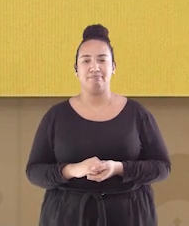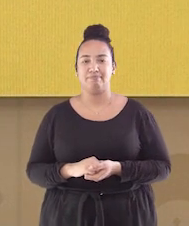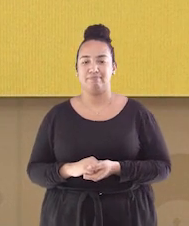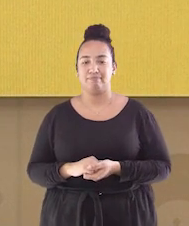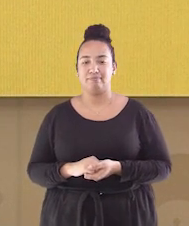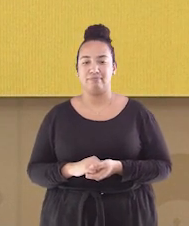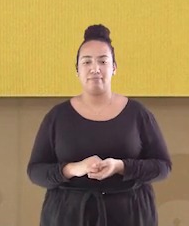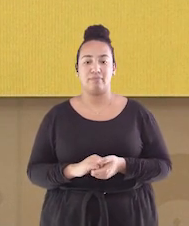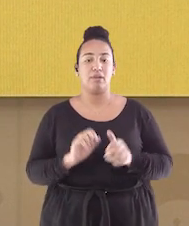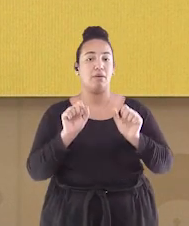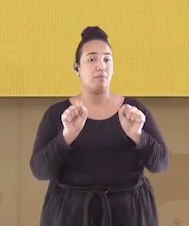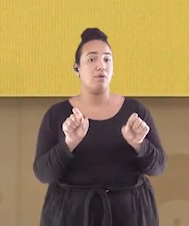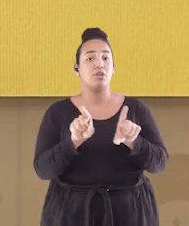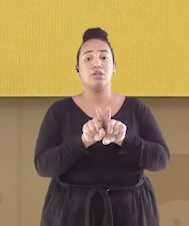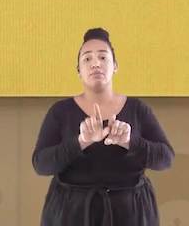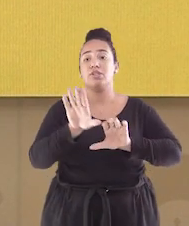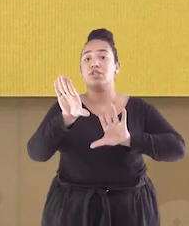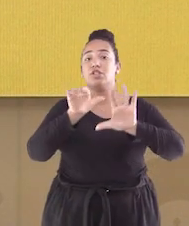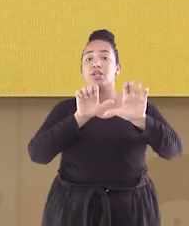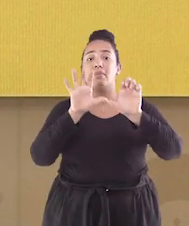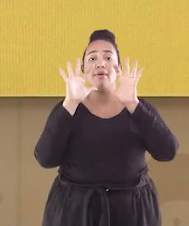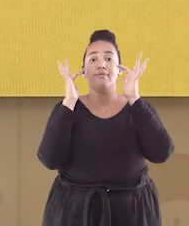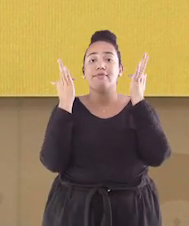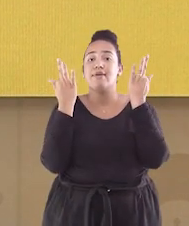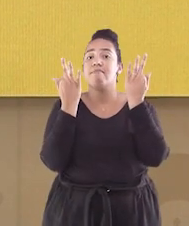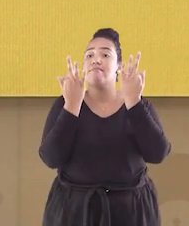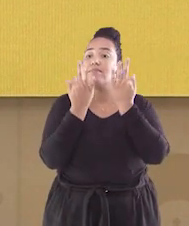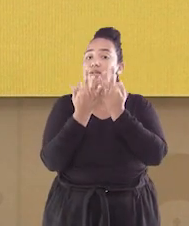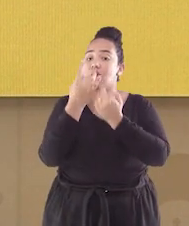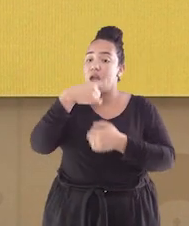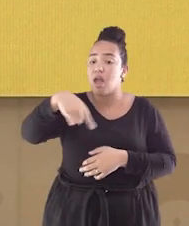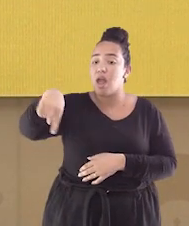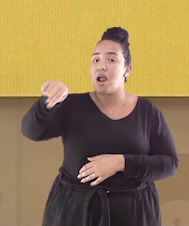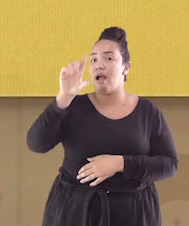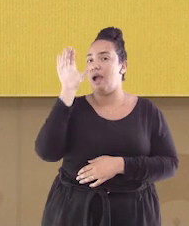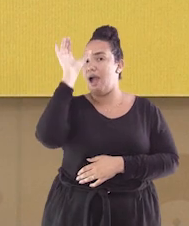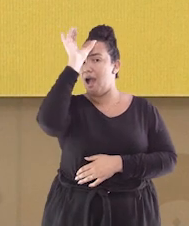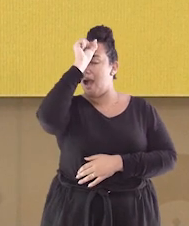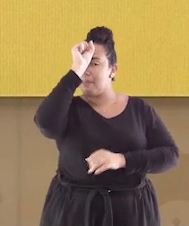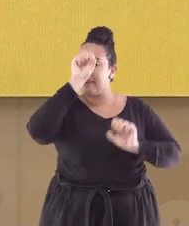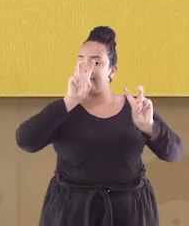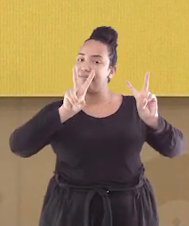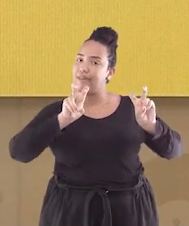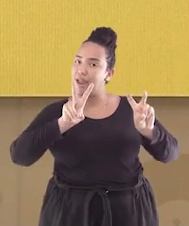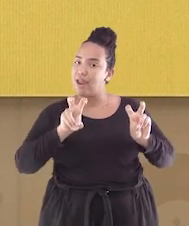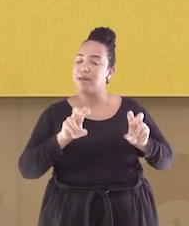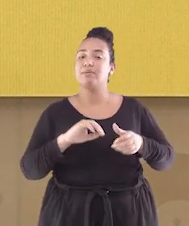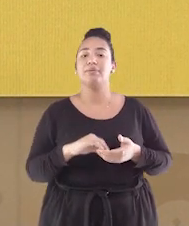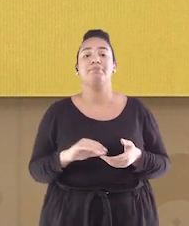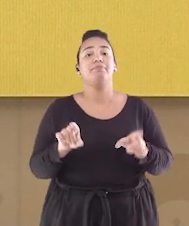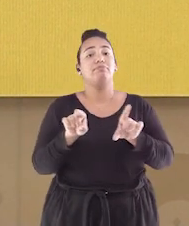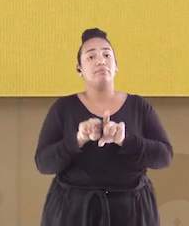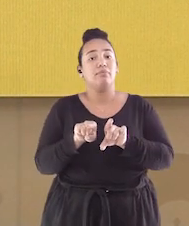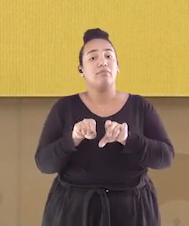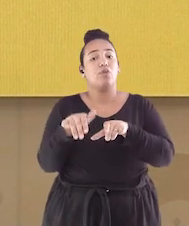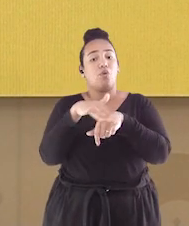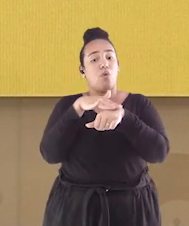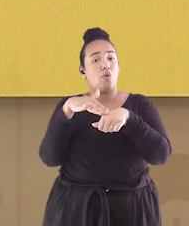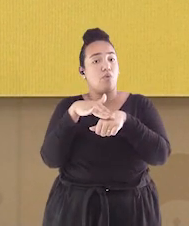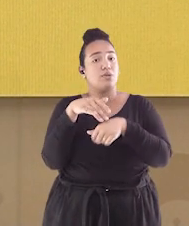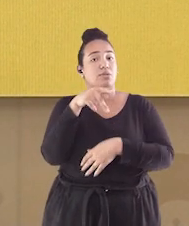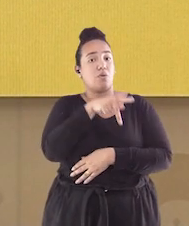Pode também chamar a família, para que eles aprendam mais sobre isso, ou até mesmo falar com o professor ou